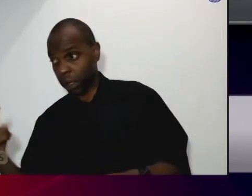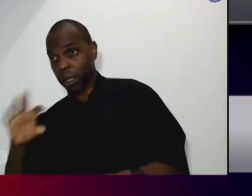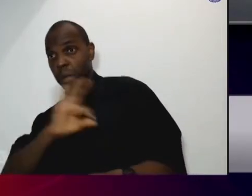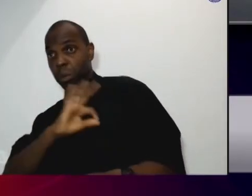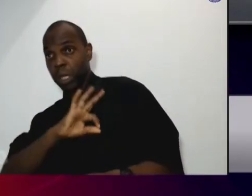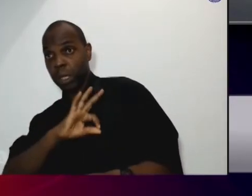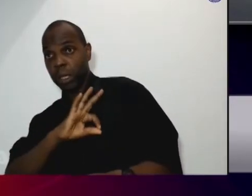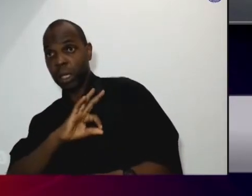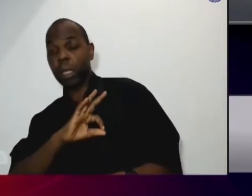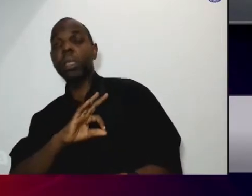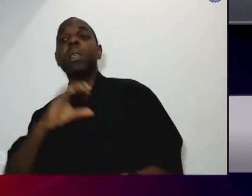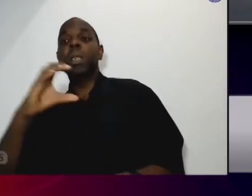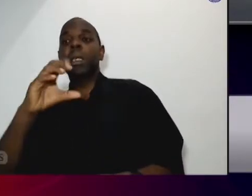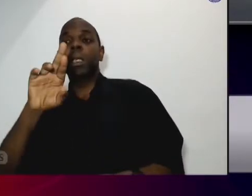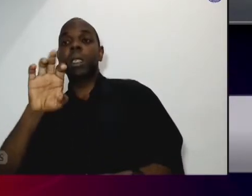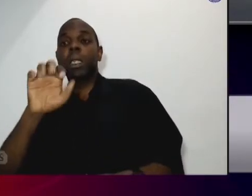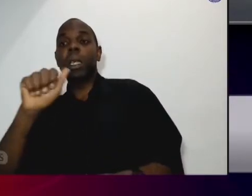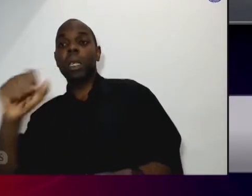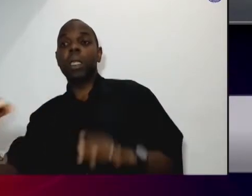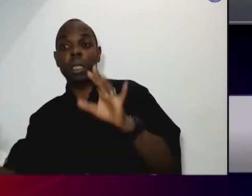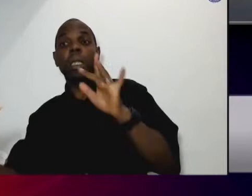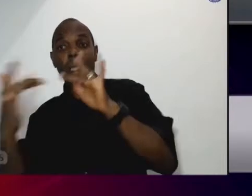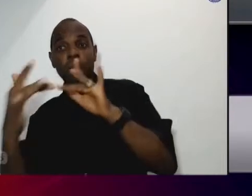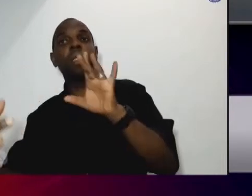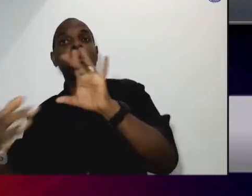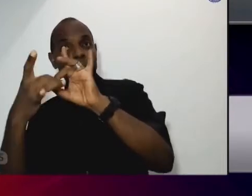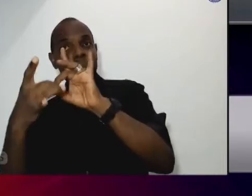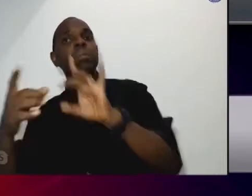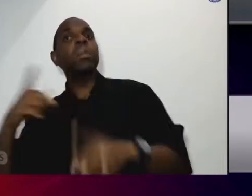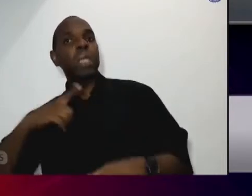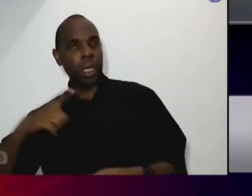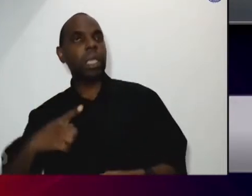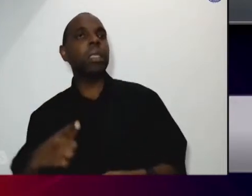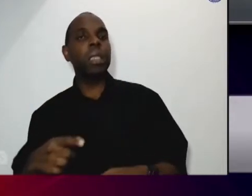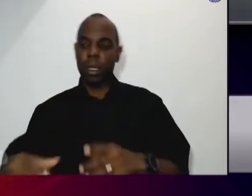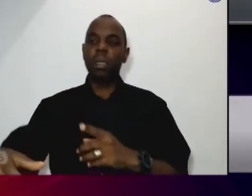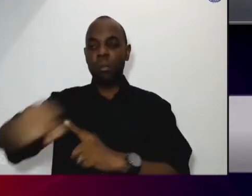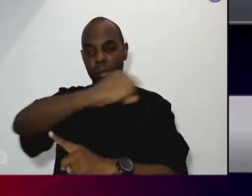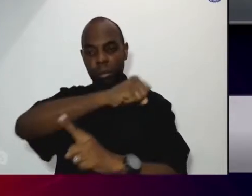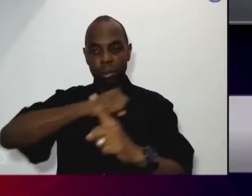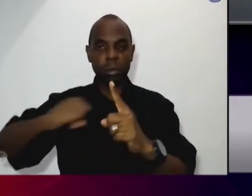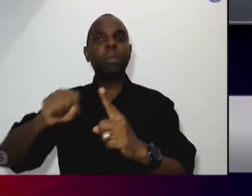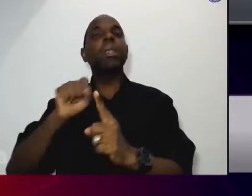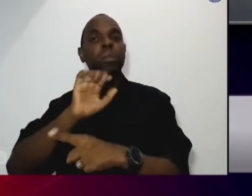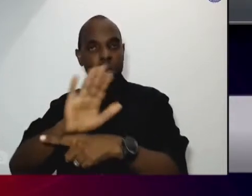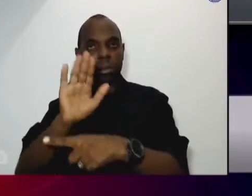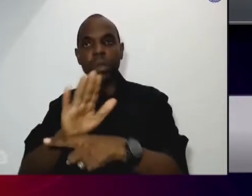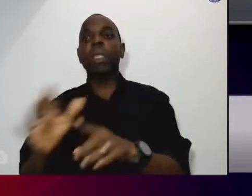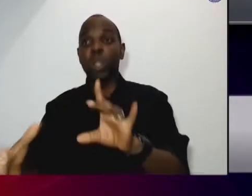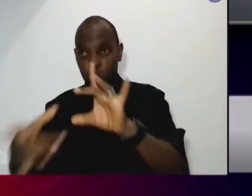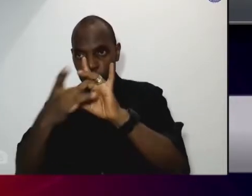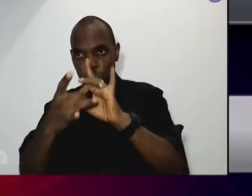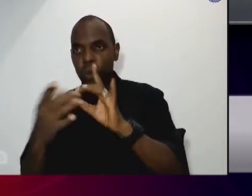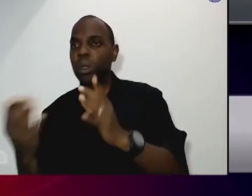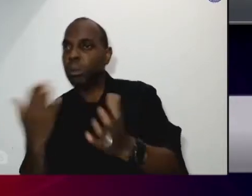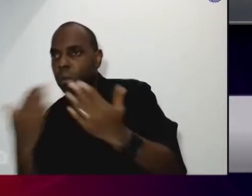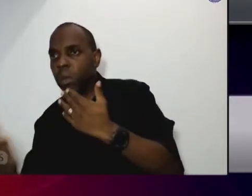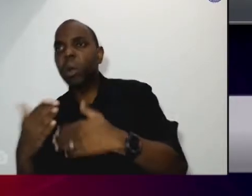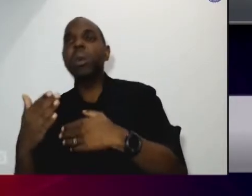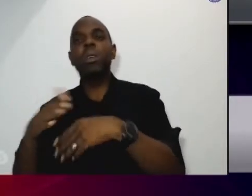da Patrulha Maria da Penha com as meninas assistência social para juntos a gente conseguir acolher essa mulher